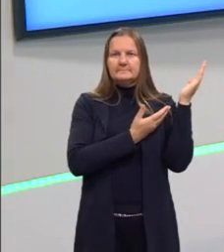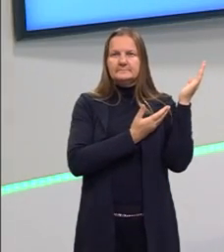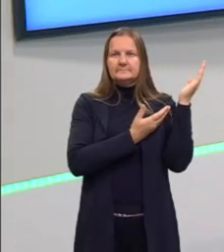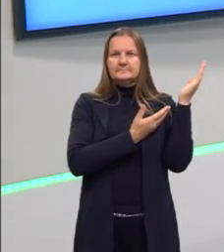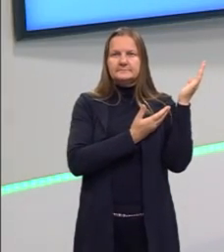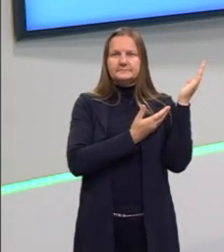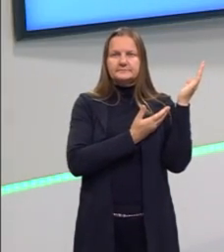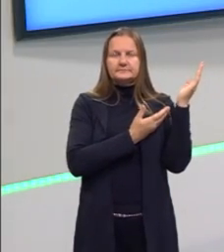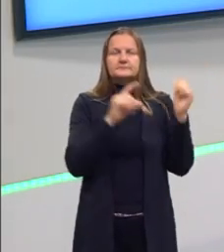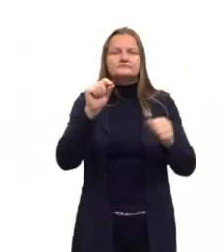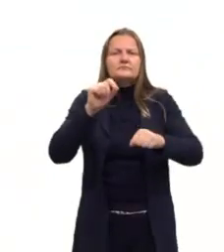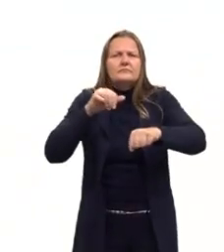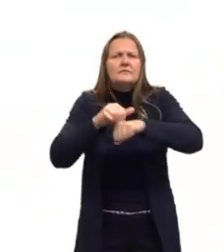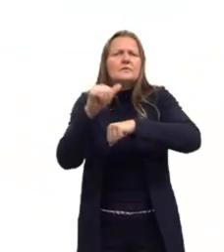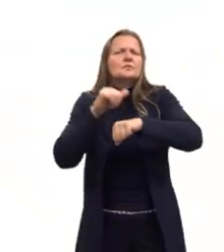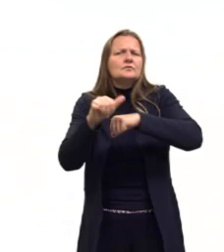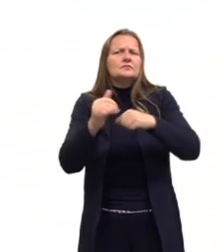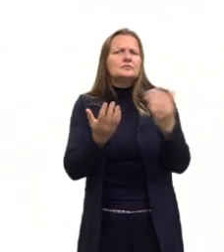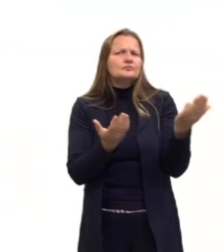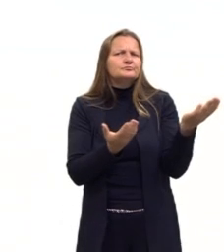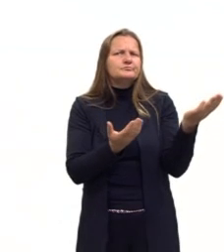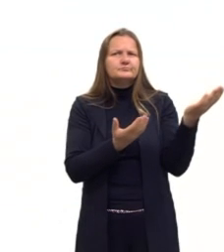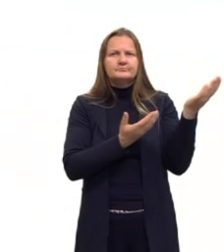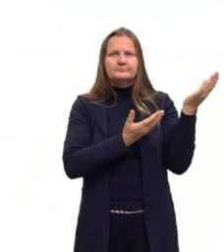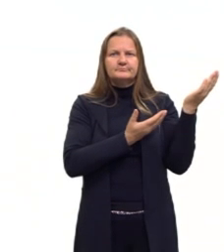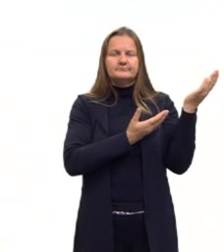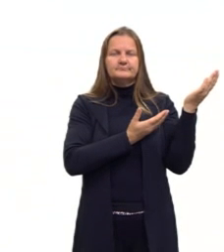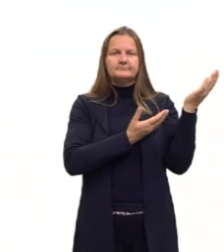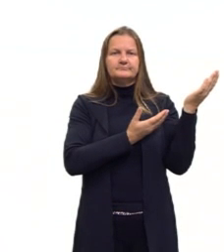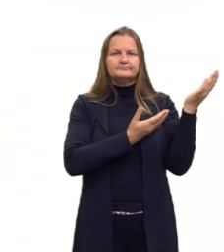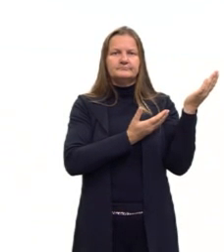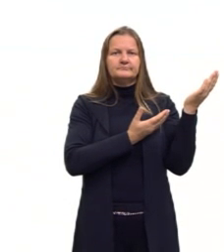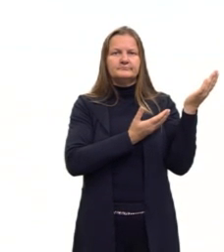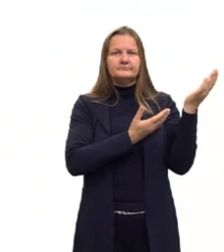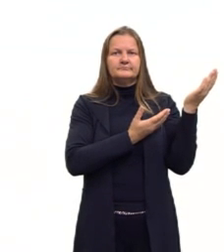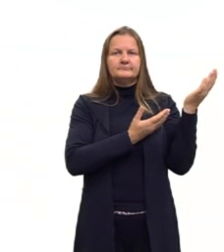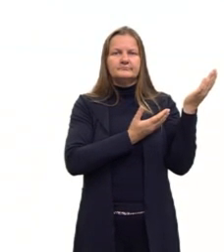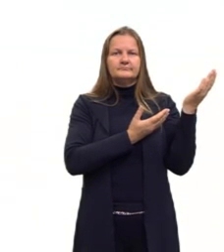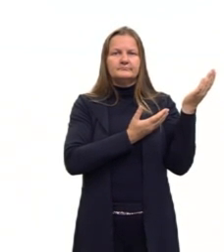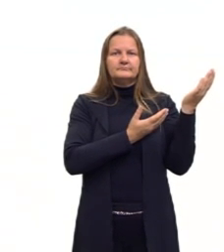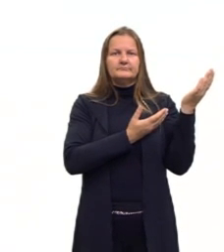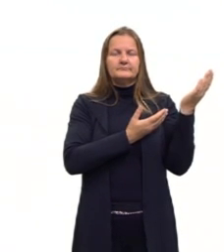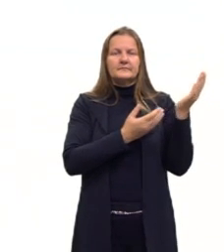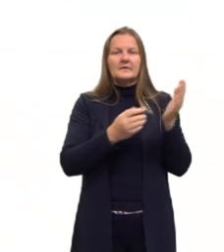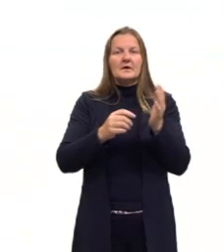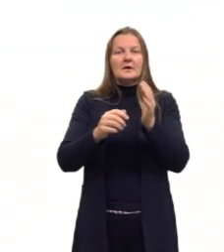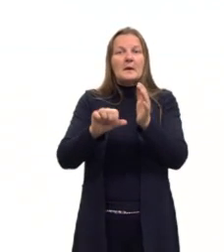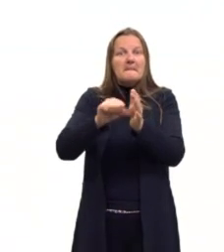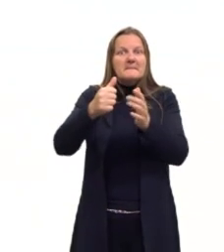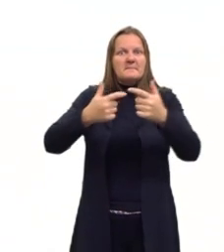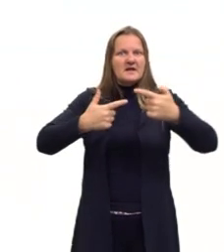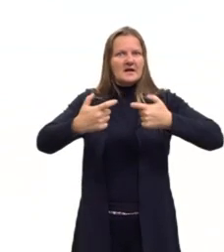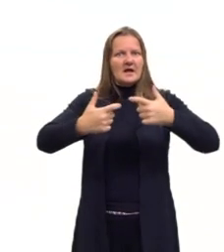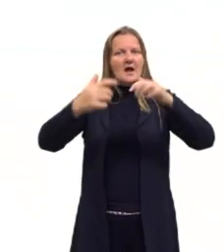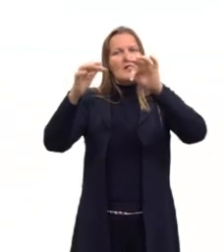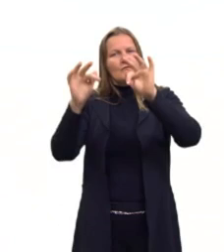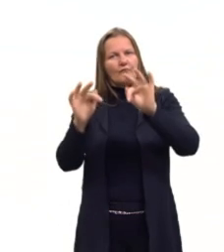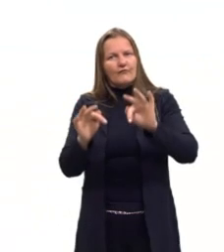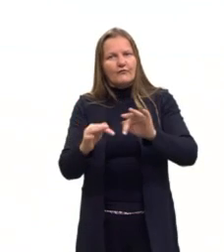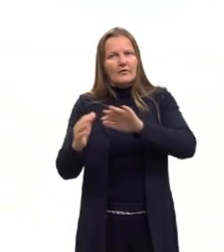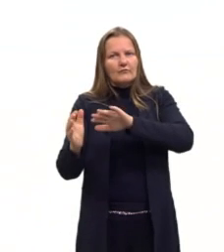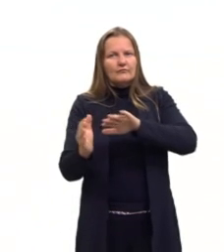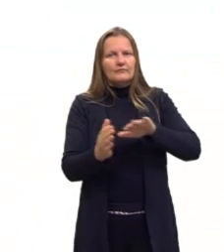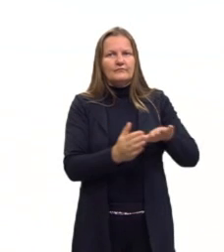O que que acontece, né? Bom, teve, né, o fim da Primeira Guerra, sobre a ótica do